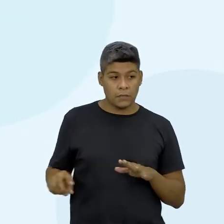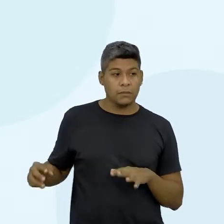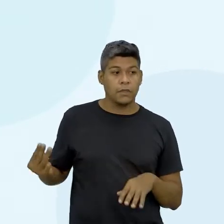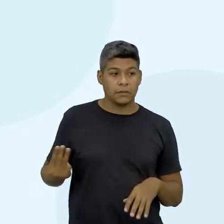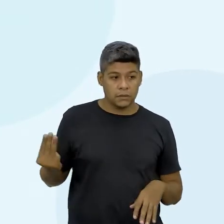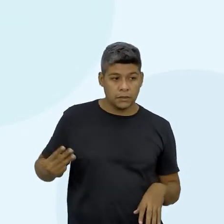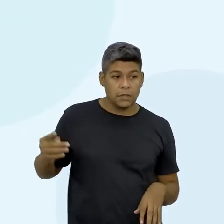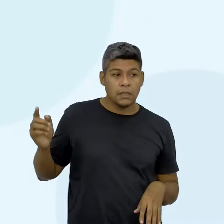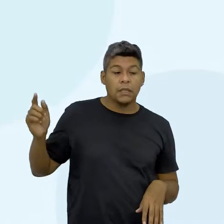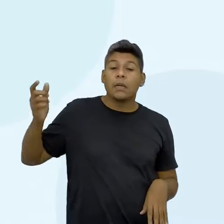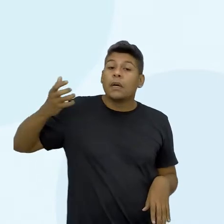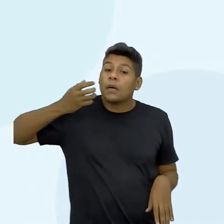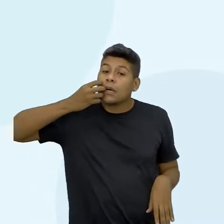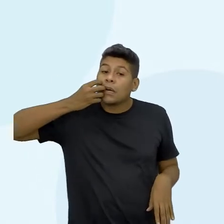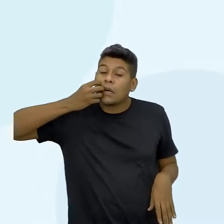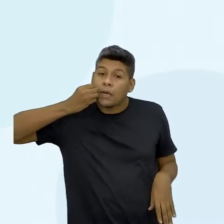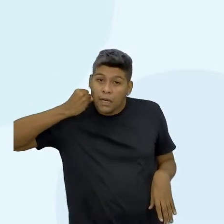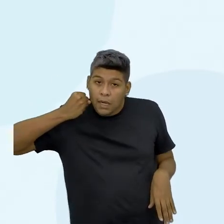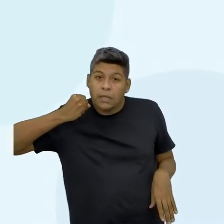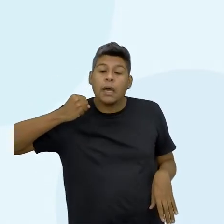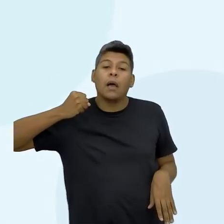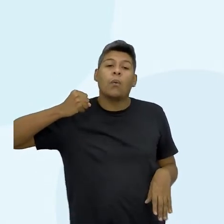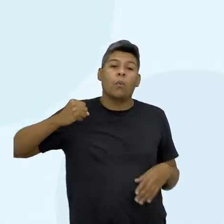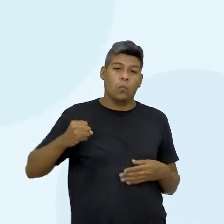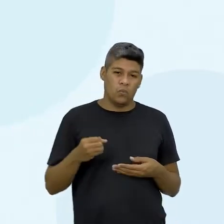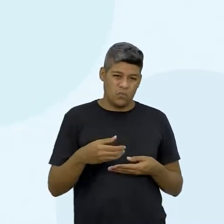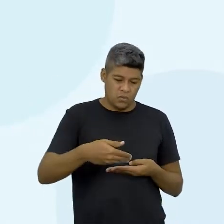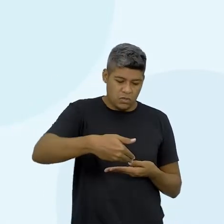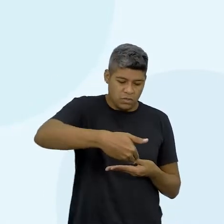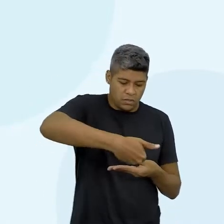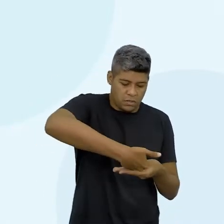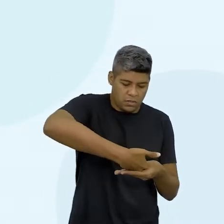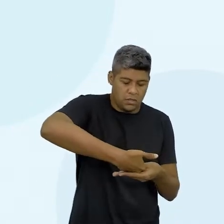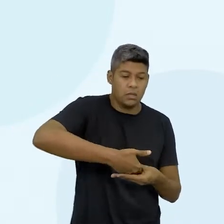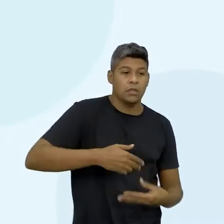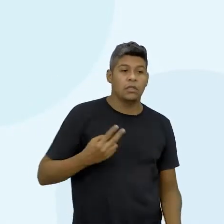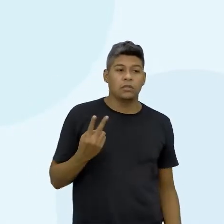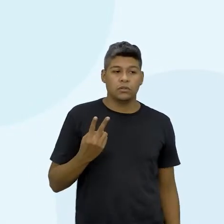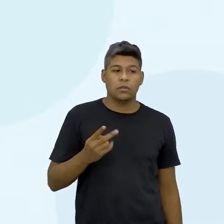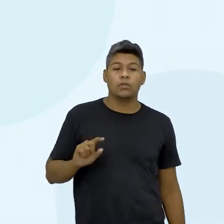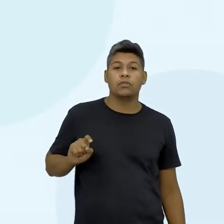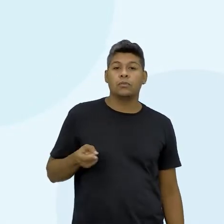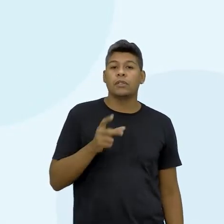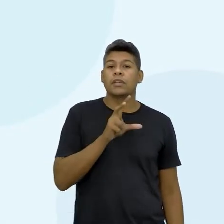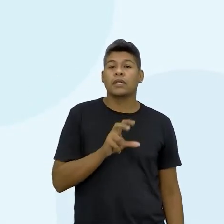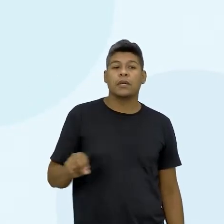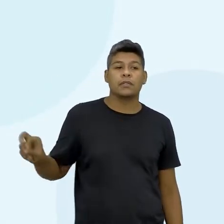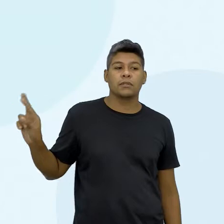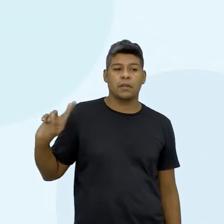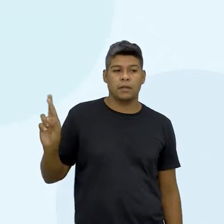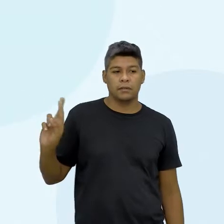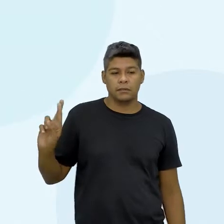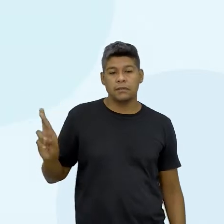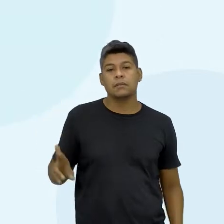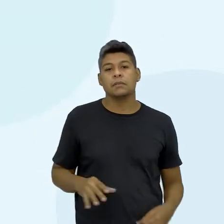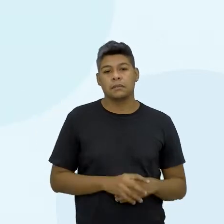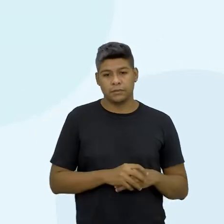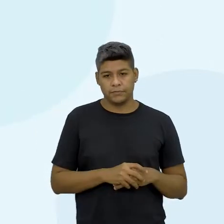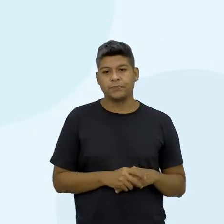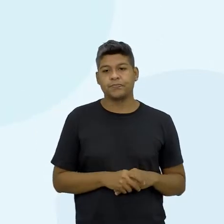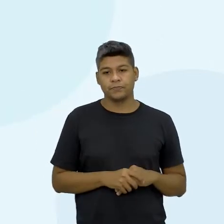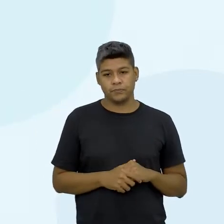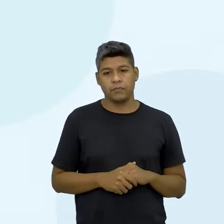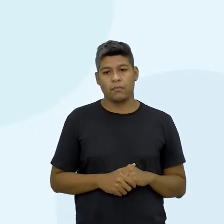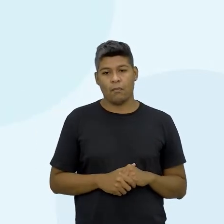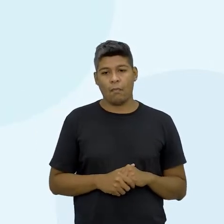vocês ganharam aí um envelope fictício com 2.500 reais. Então aqui, ó, vocês ganharam um envelope